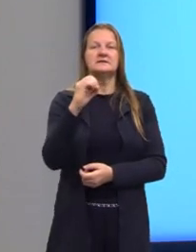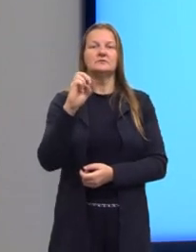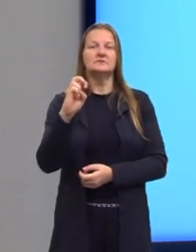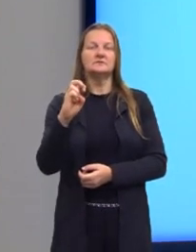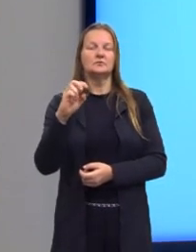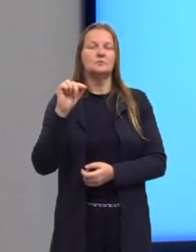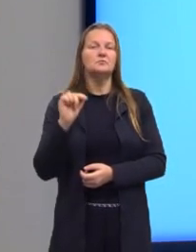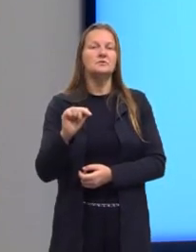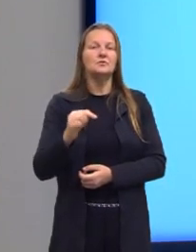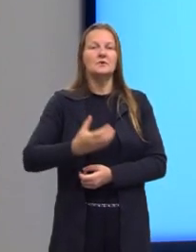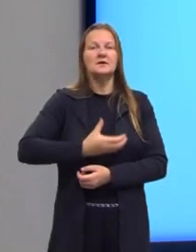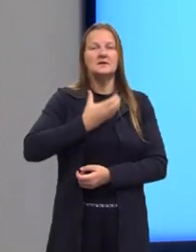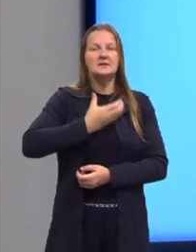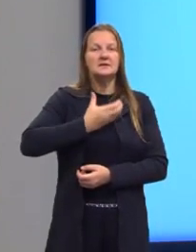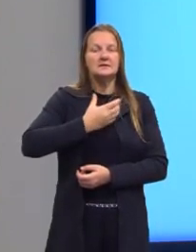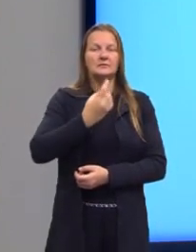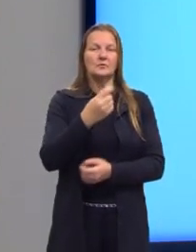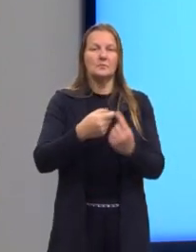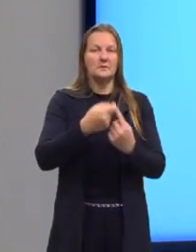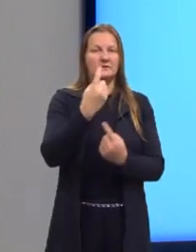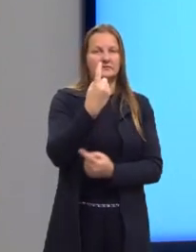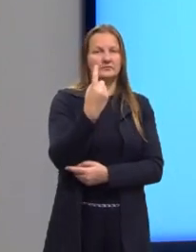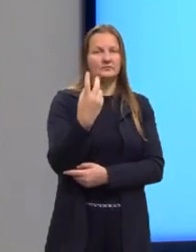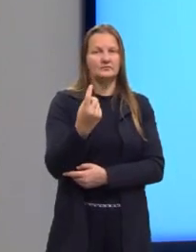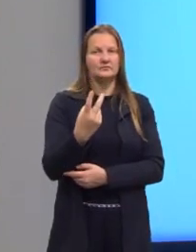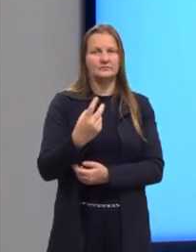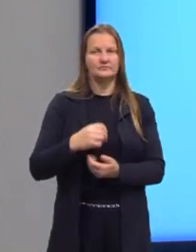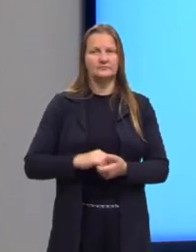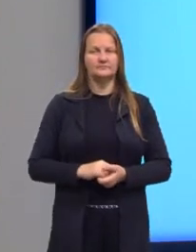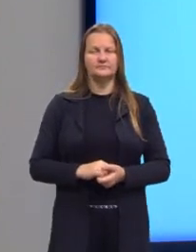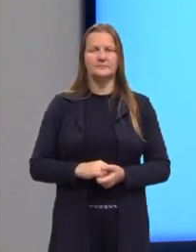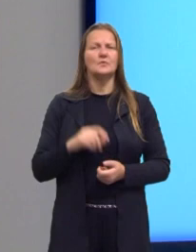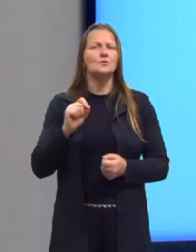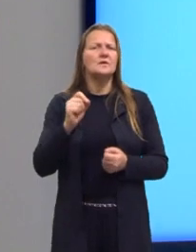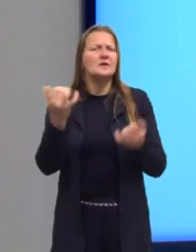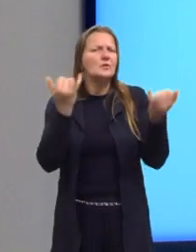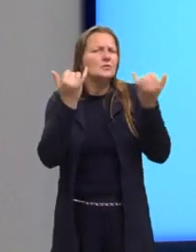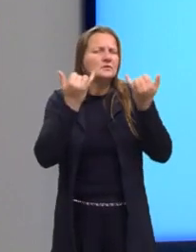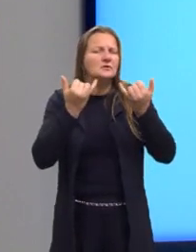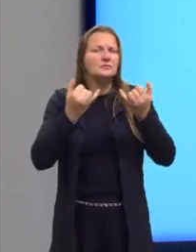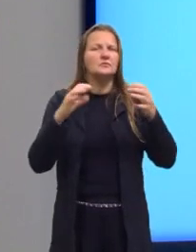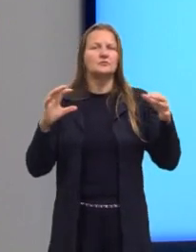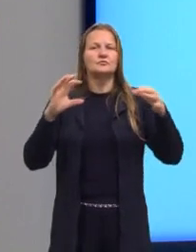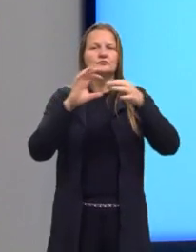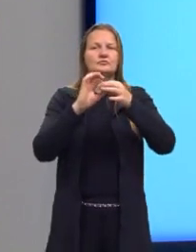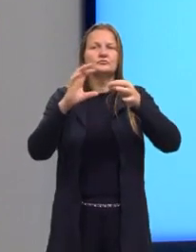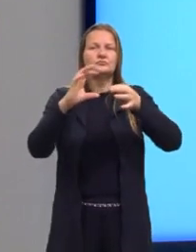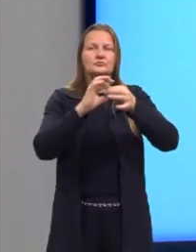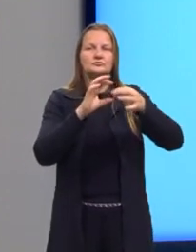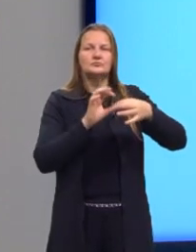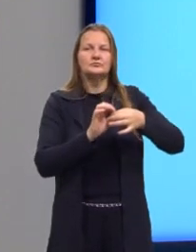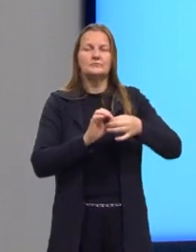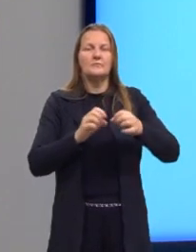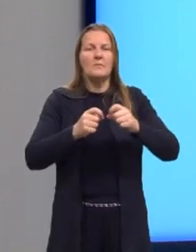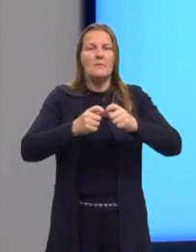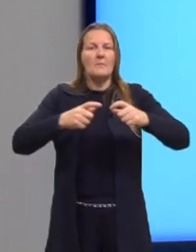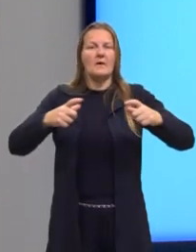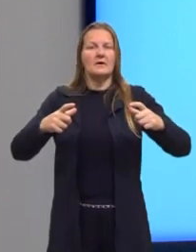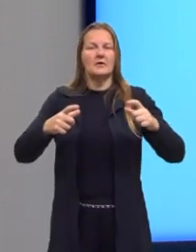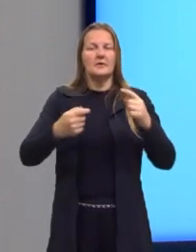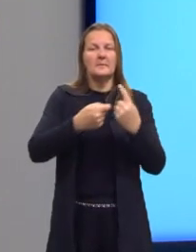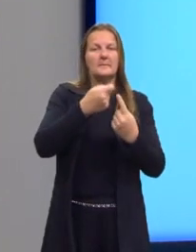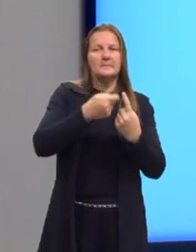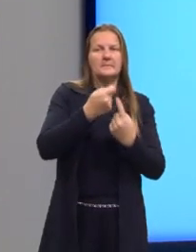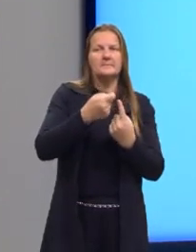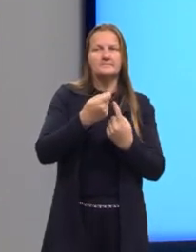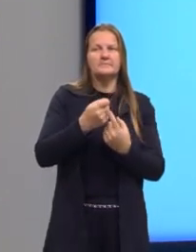reais gastos no mês 12, em dezembro. O que nós conseguimos associar? Maior gasto mensal,